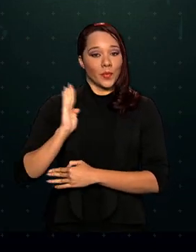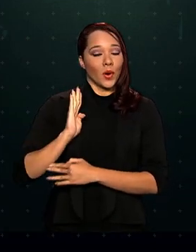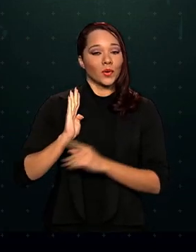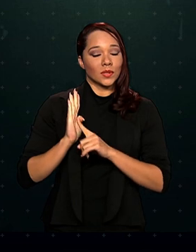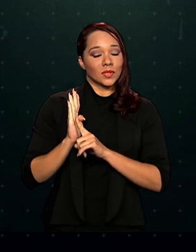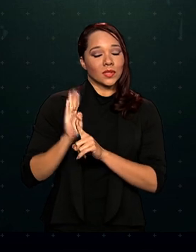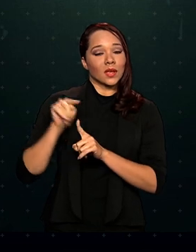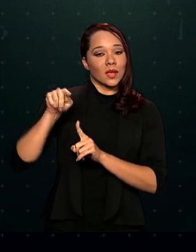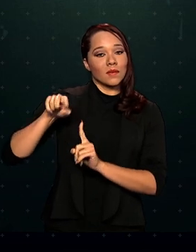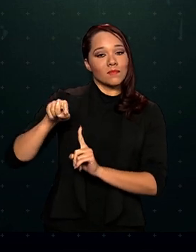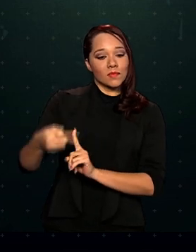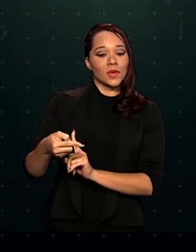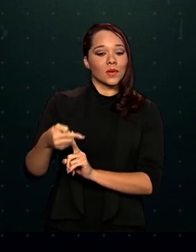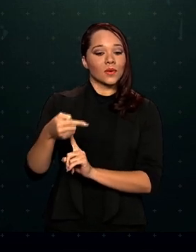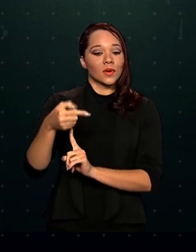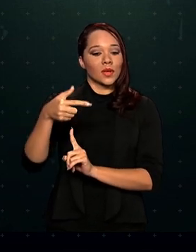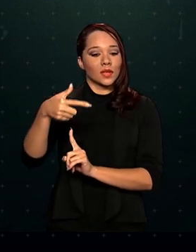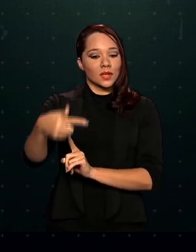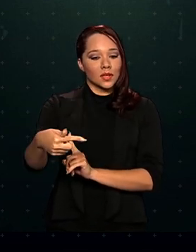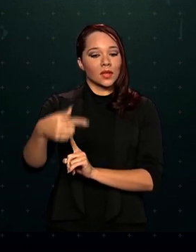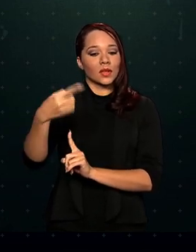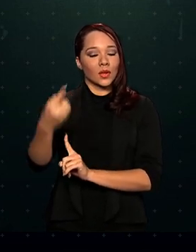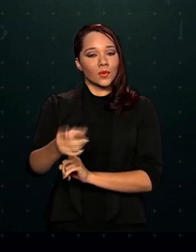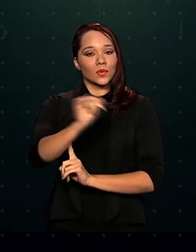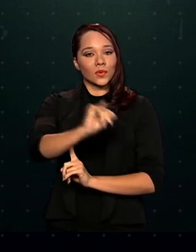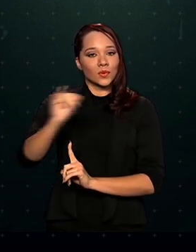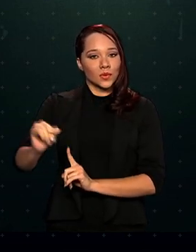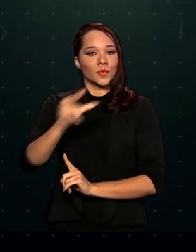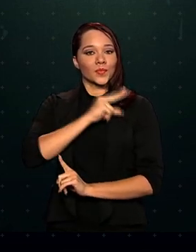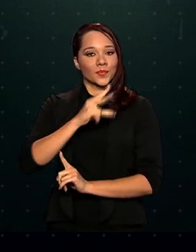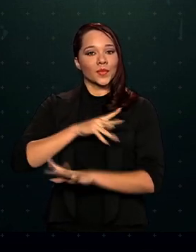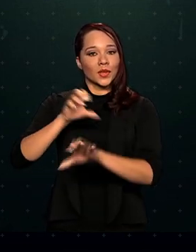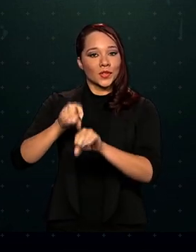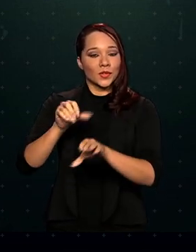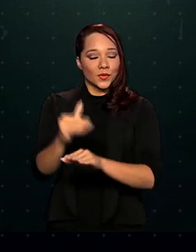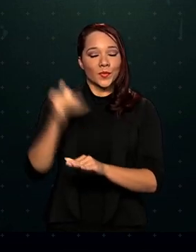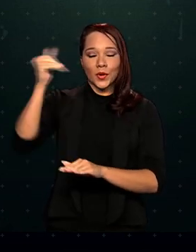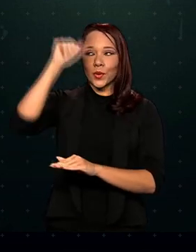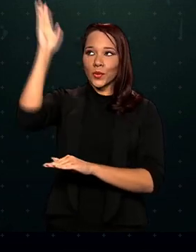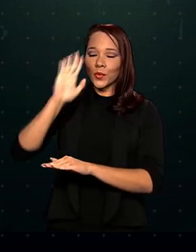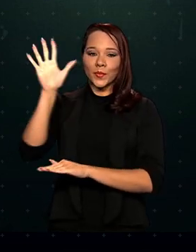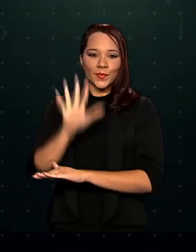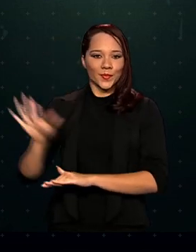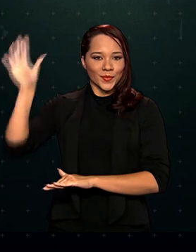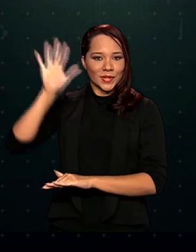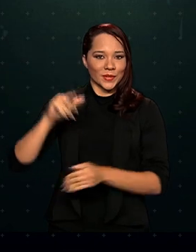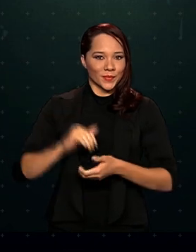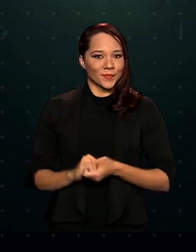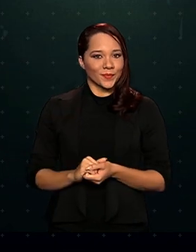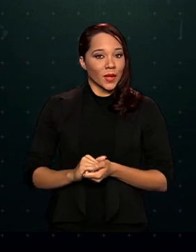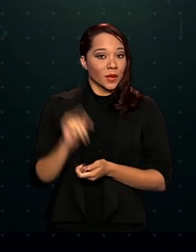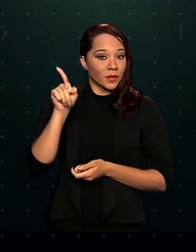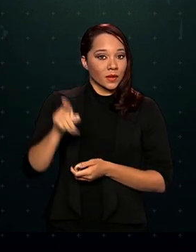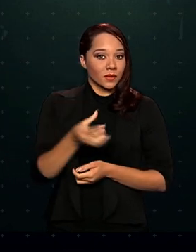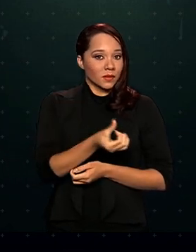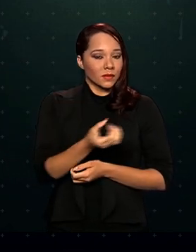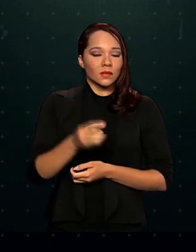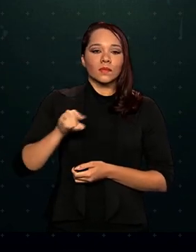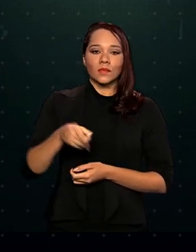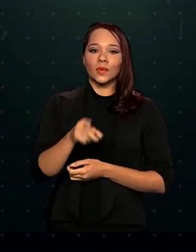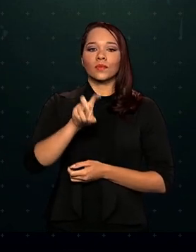.061 instituições particulares de ensino superior em todo o país. Desse total, 60